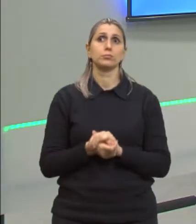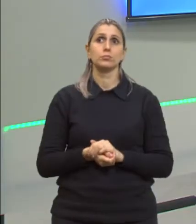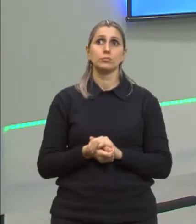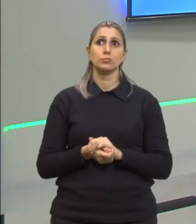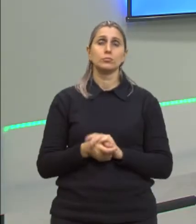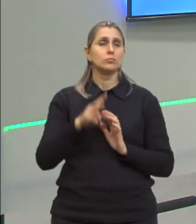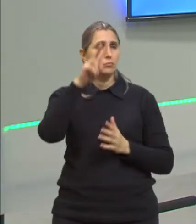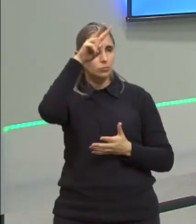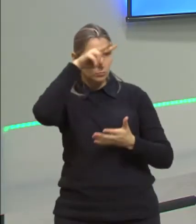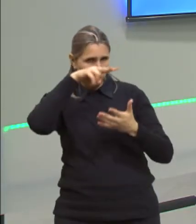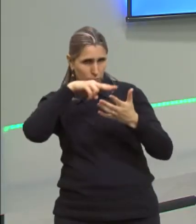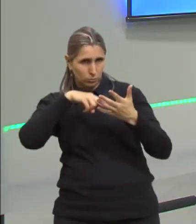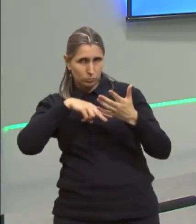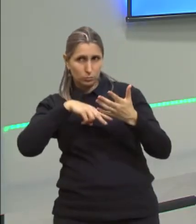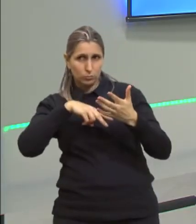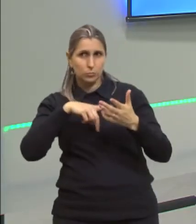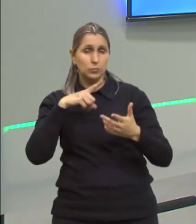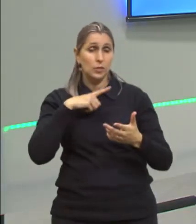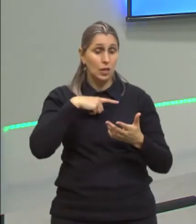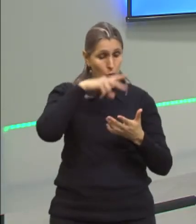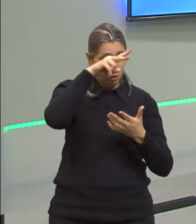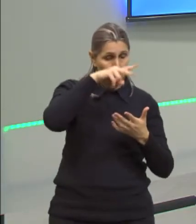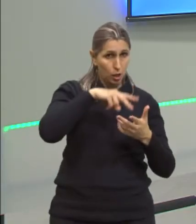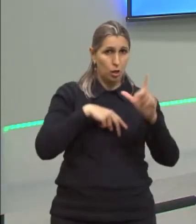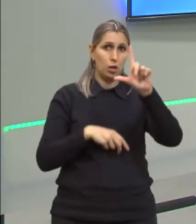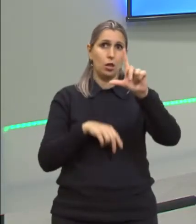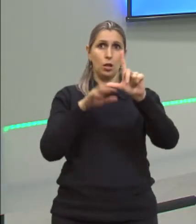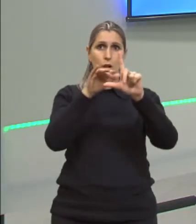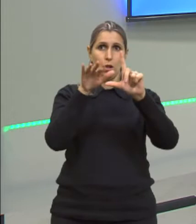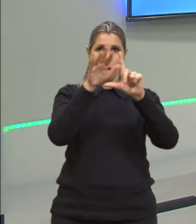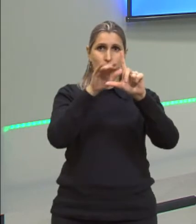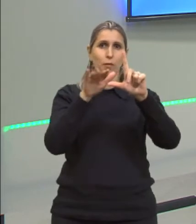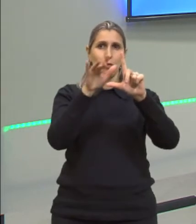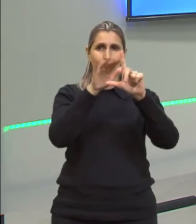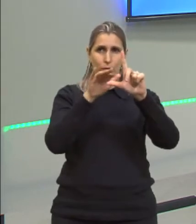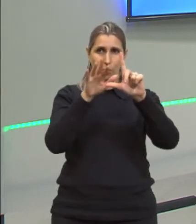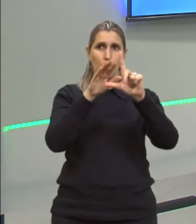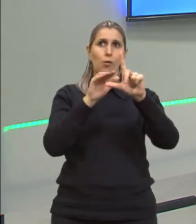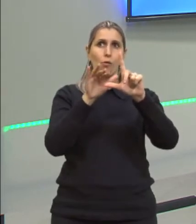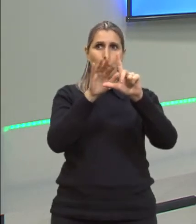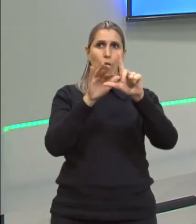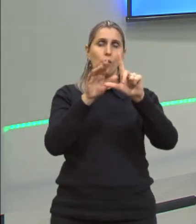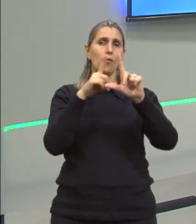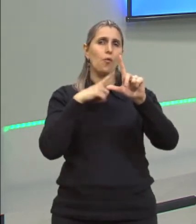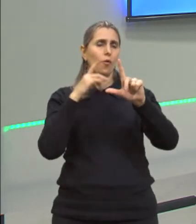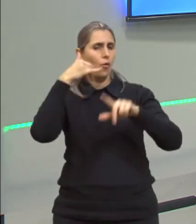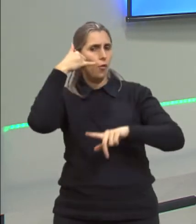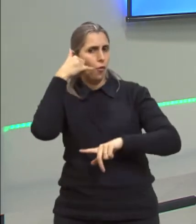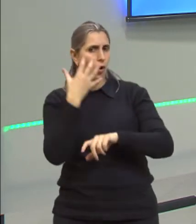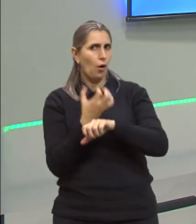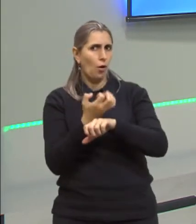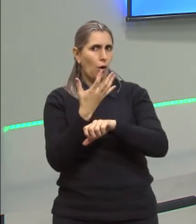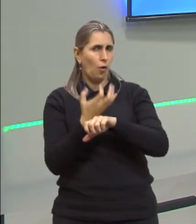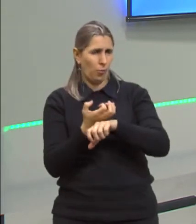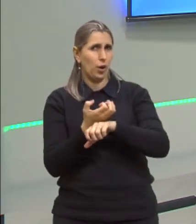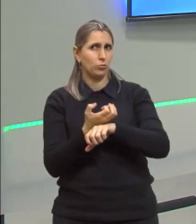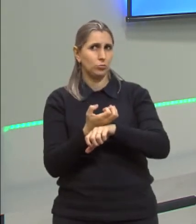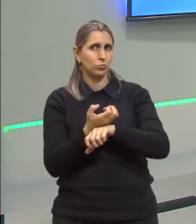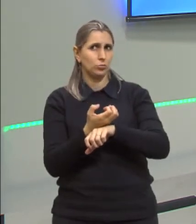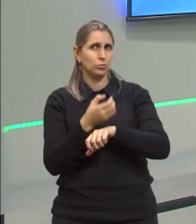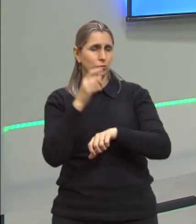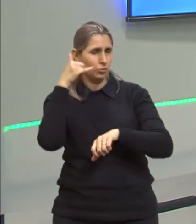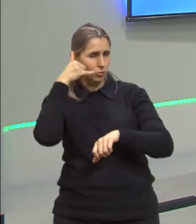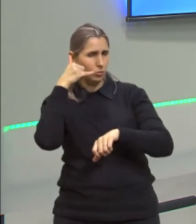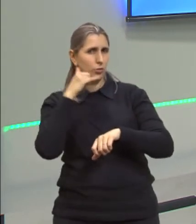para o leitor, você tem que ter o leitor de QR Code, certo? Então, você tem no celular um aplicativozinho, você baixa lá no seu